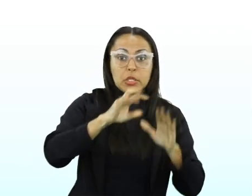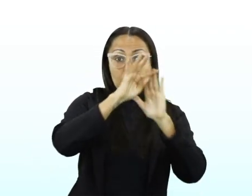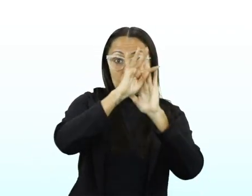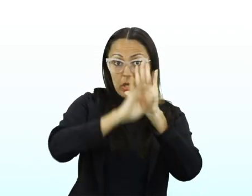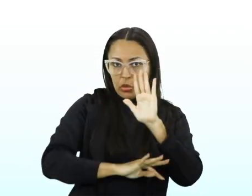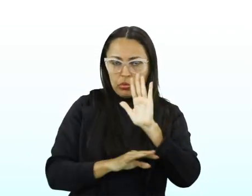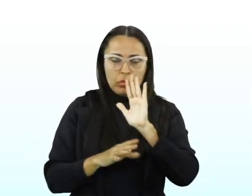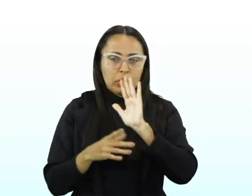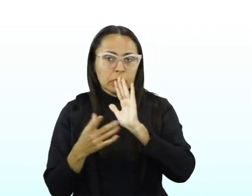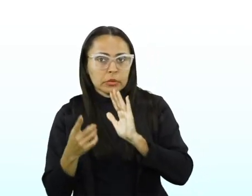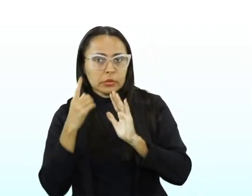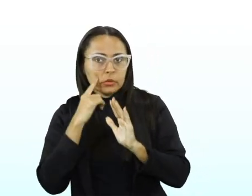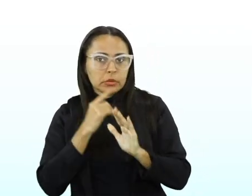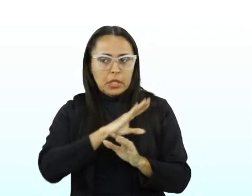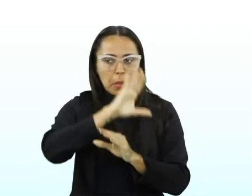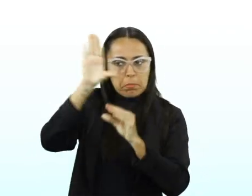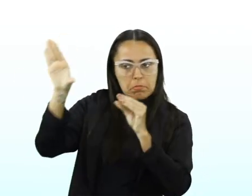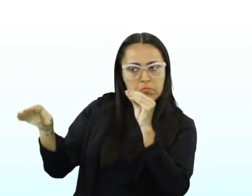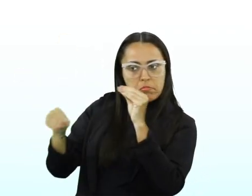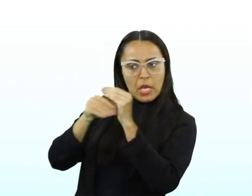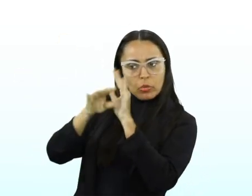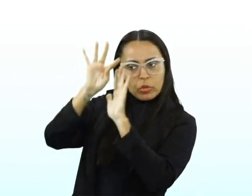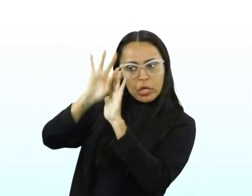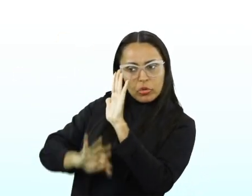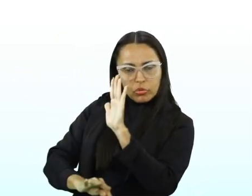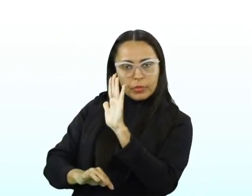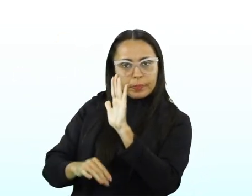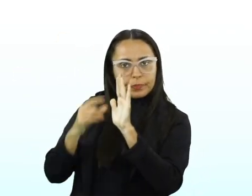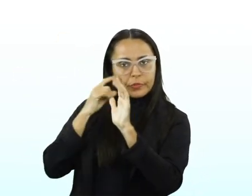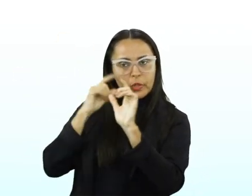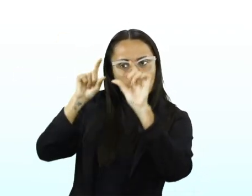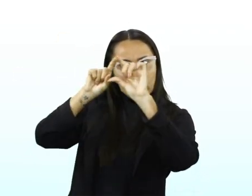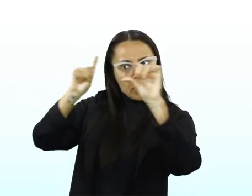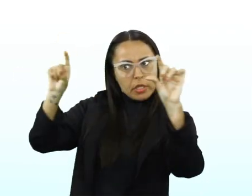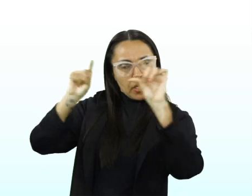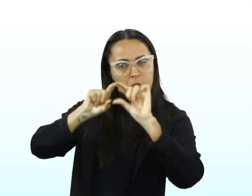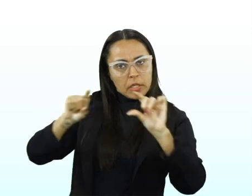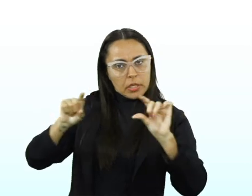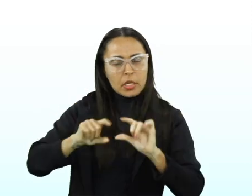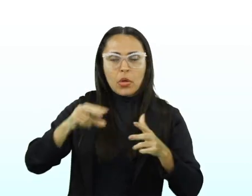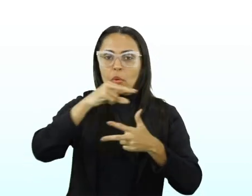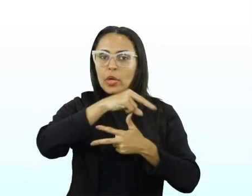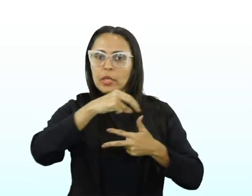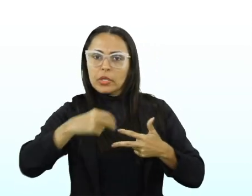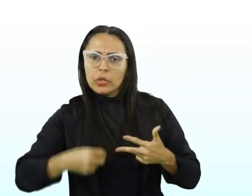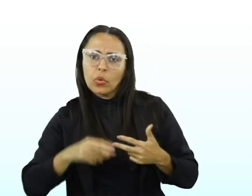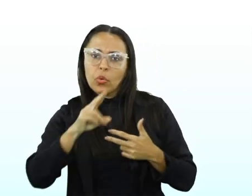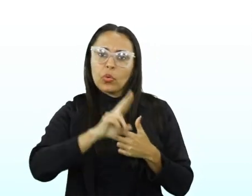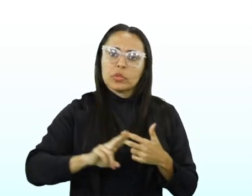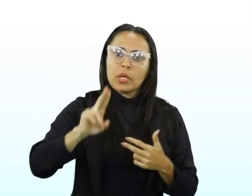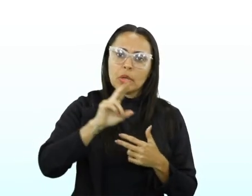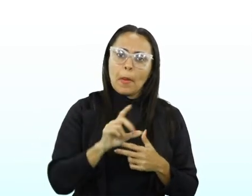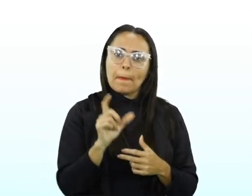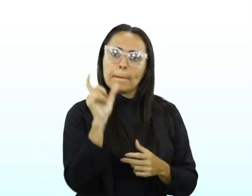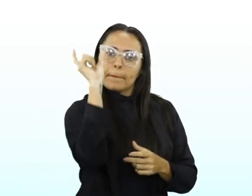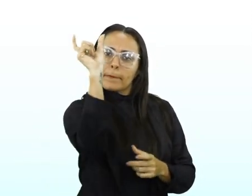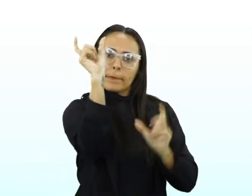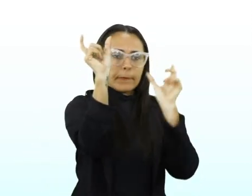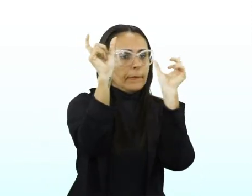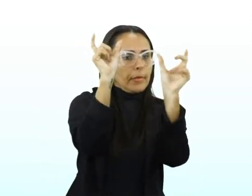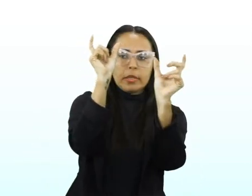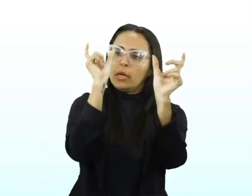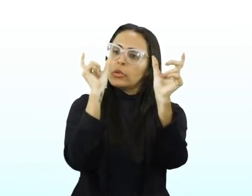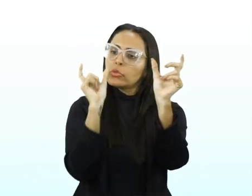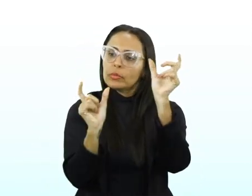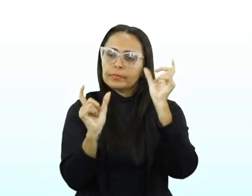Então, o que é que acontece? Ele pega fragmentos. Eu costumo dizer que são retalhos. O Enem usa retalhos. quê? Ele usa pedaços. Ele